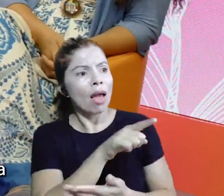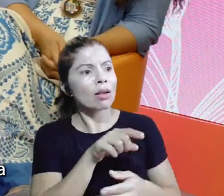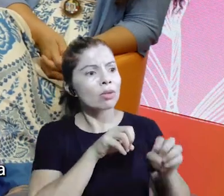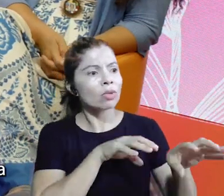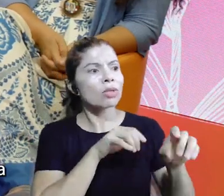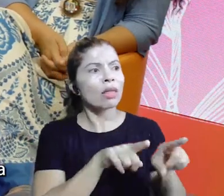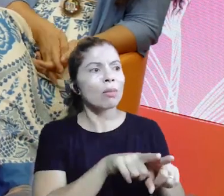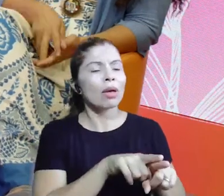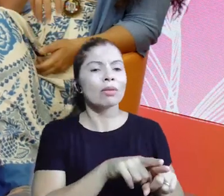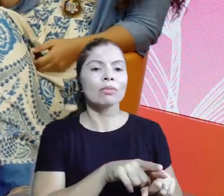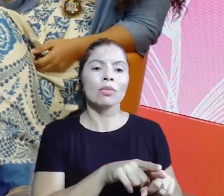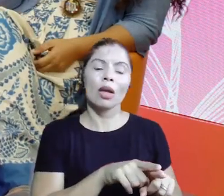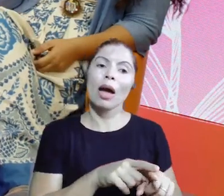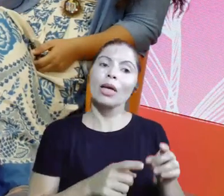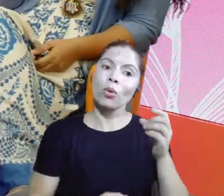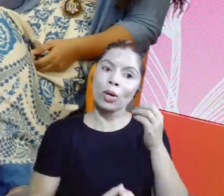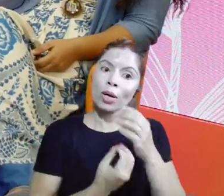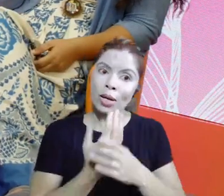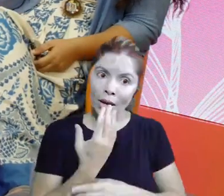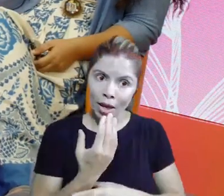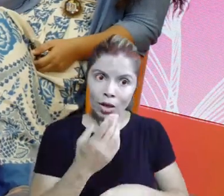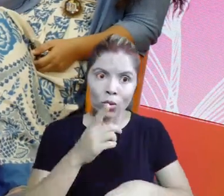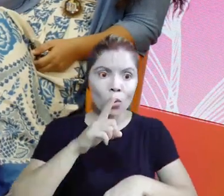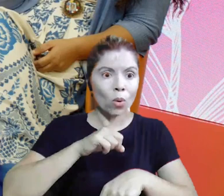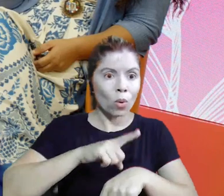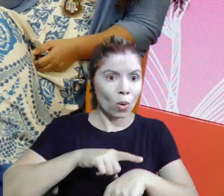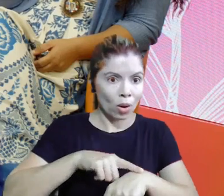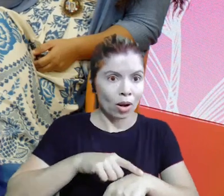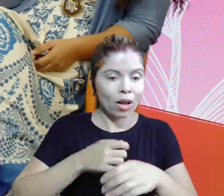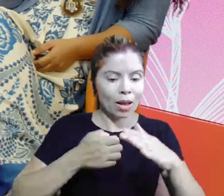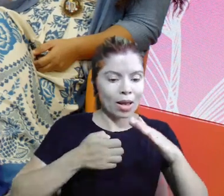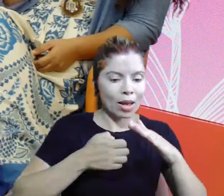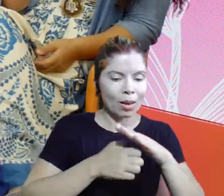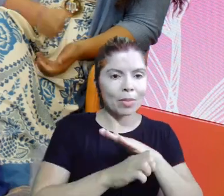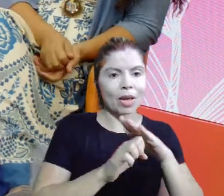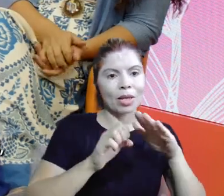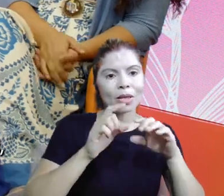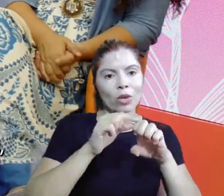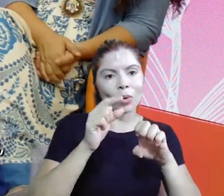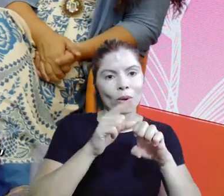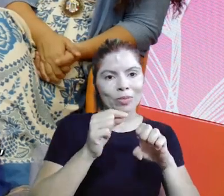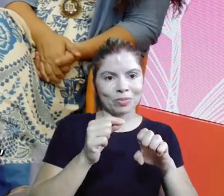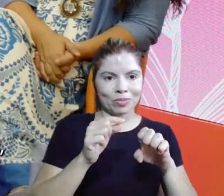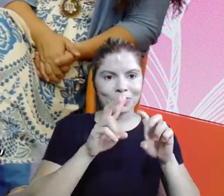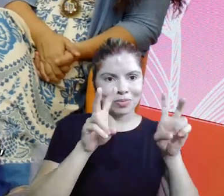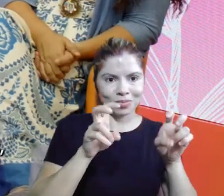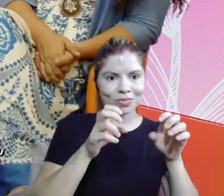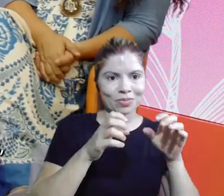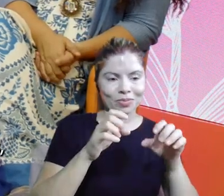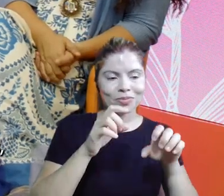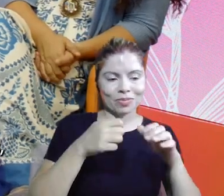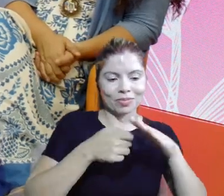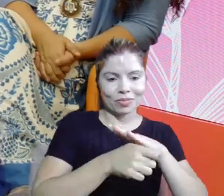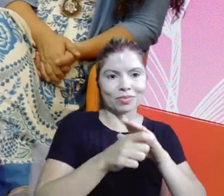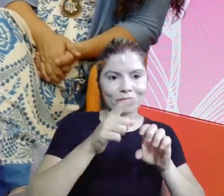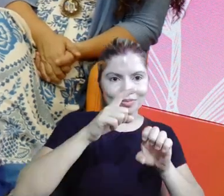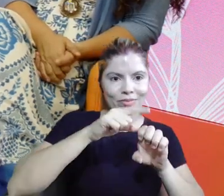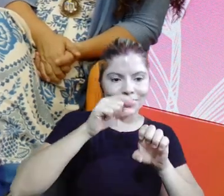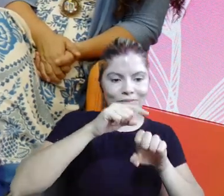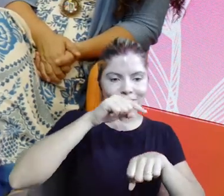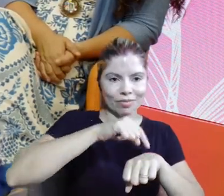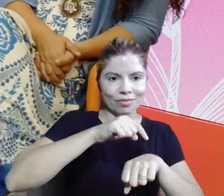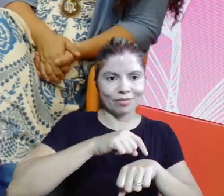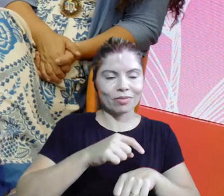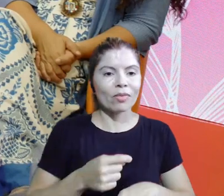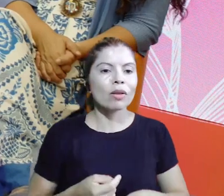o Happy Endedora, né? Agora, eu pausei o projeto porque eu vou reformular ele. Mandei mensagem pras meninas e meninas. vou reformular, porque